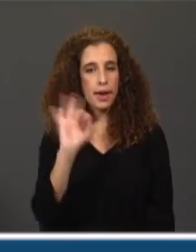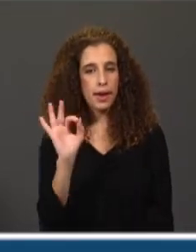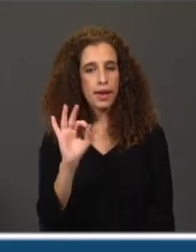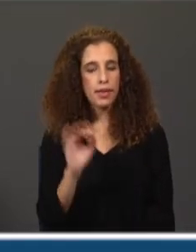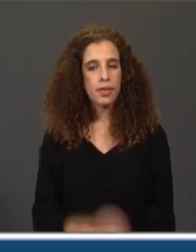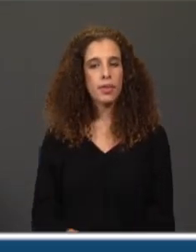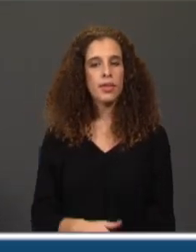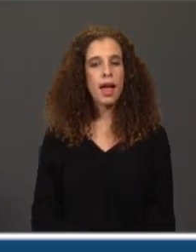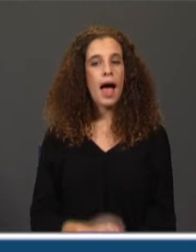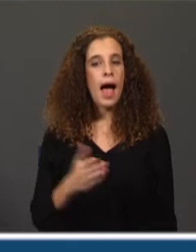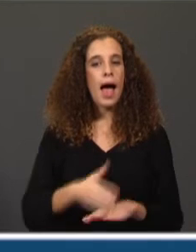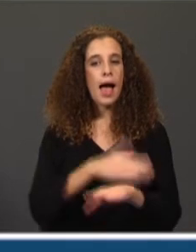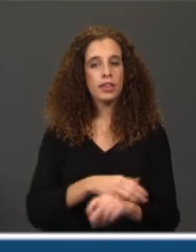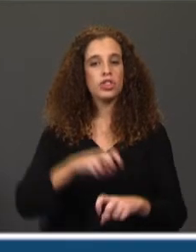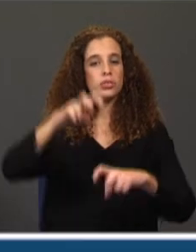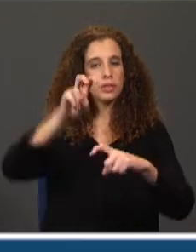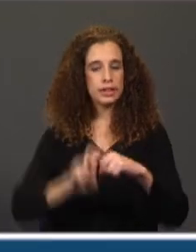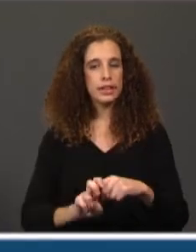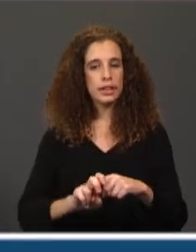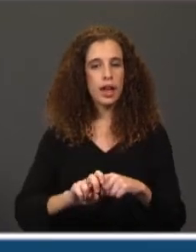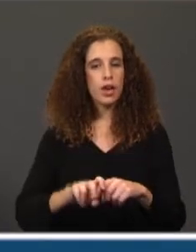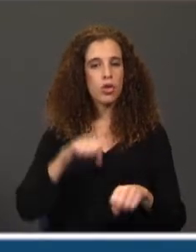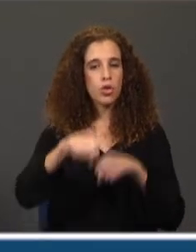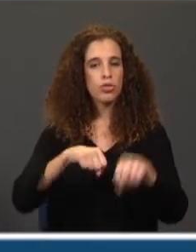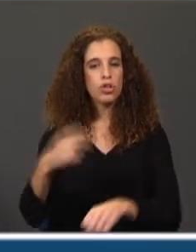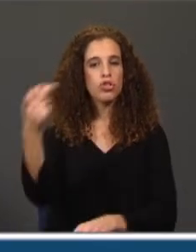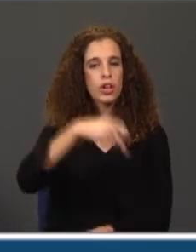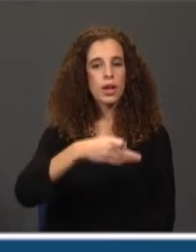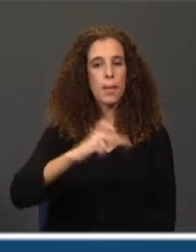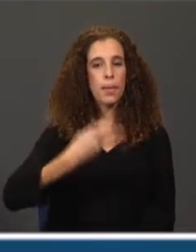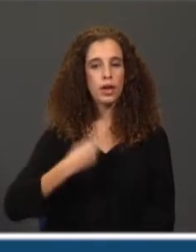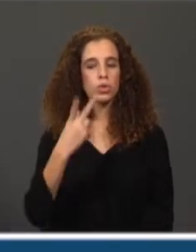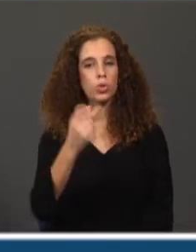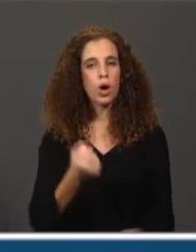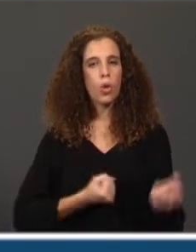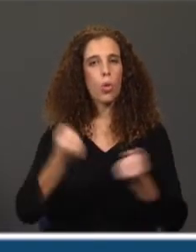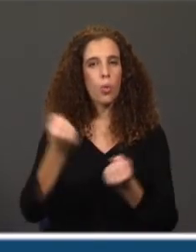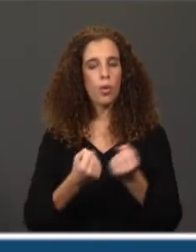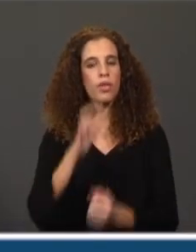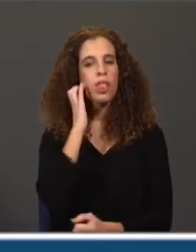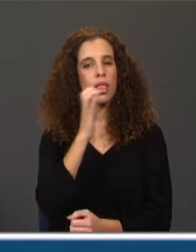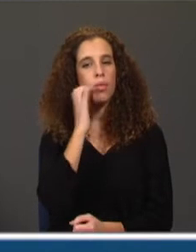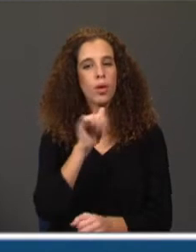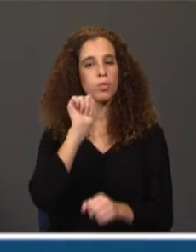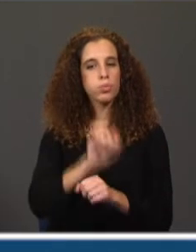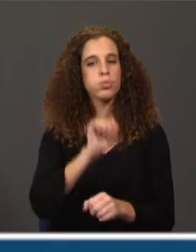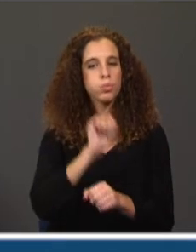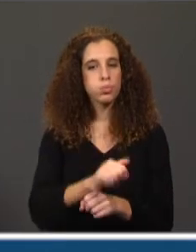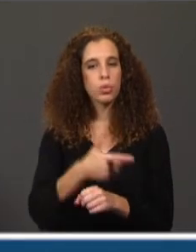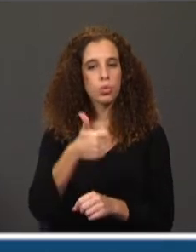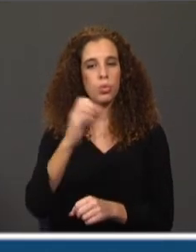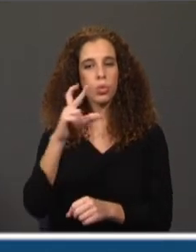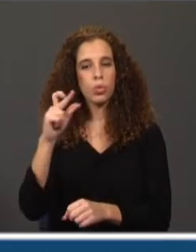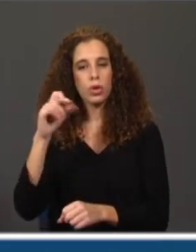me instalar no triciclo e a pensar no triciclo cheguei a Pádua com um volante de plástico e uma buzina de borracha alcança-se Itália num